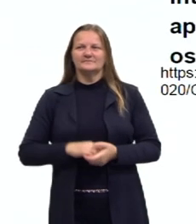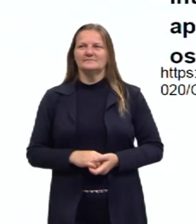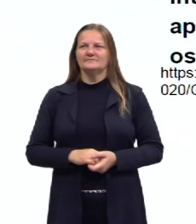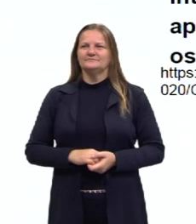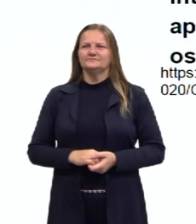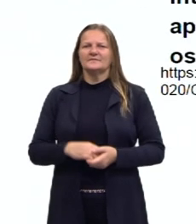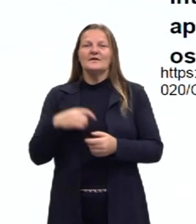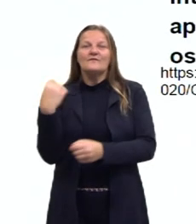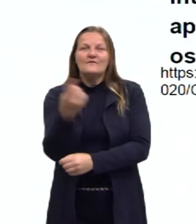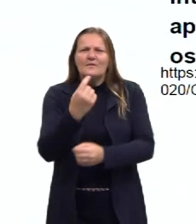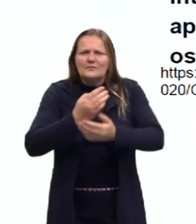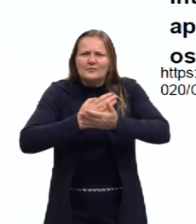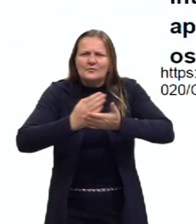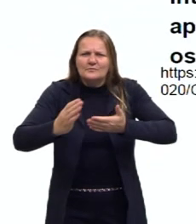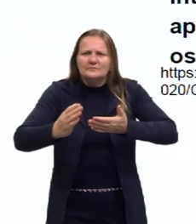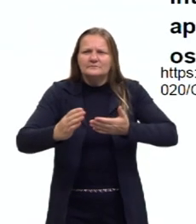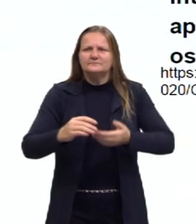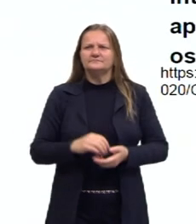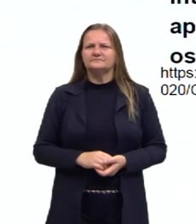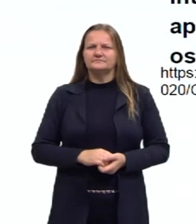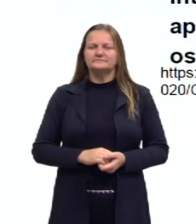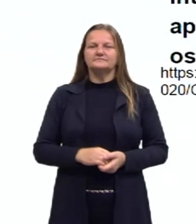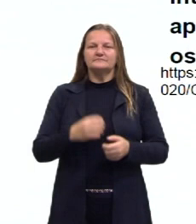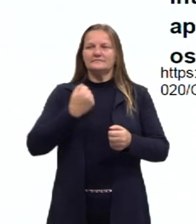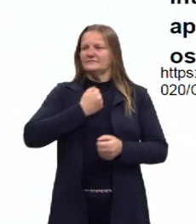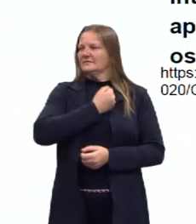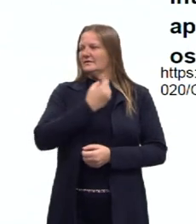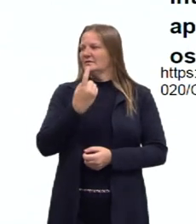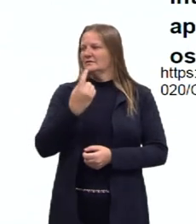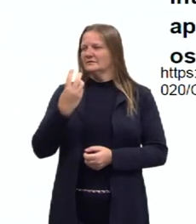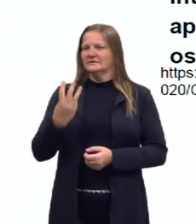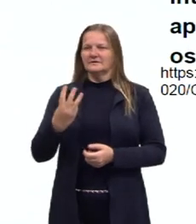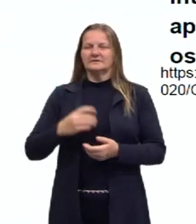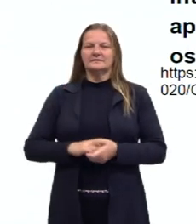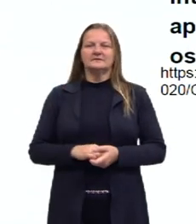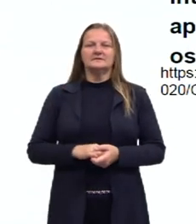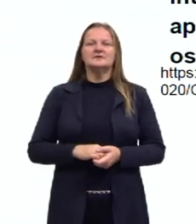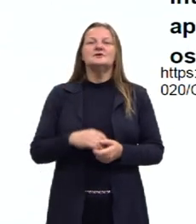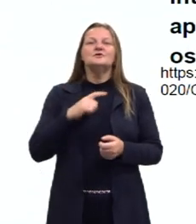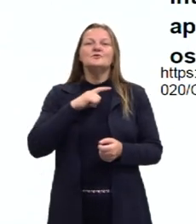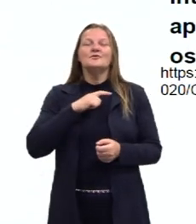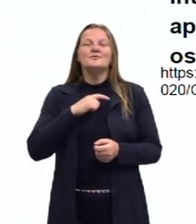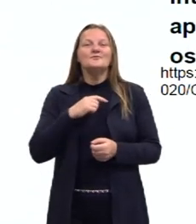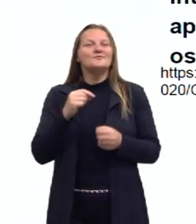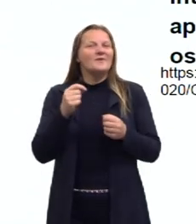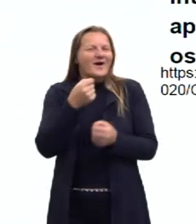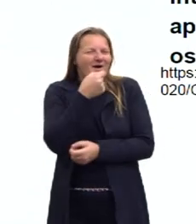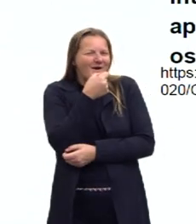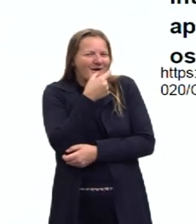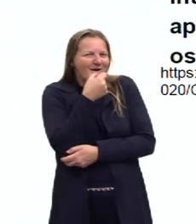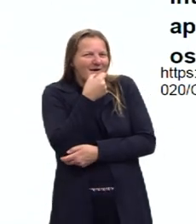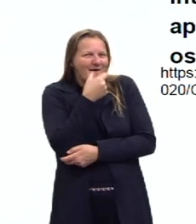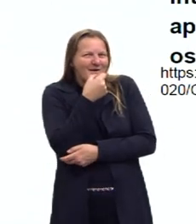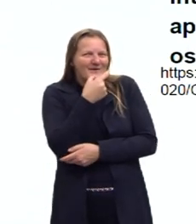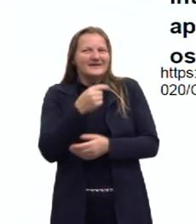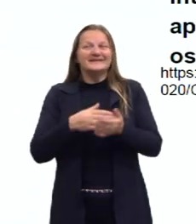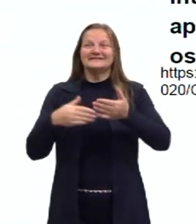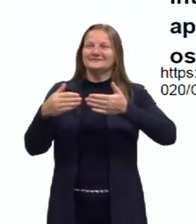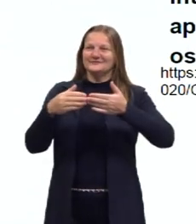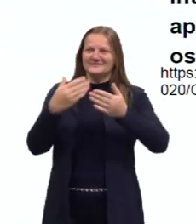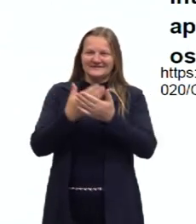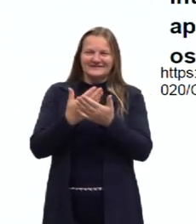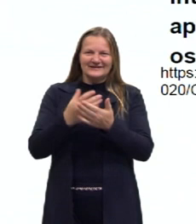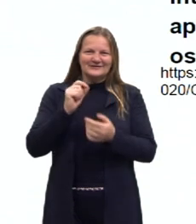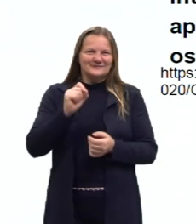Vamos começar a nossa aula número 13 com o meme. O meme clássico de todas as aulas